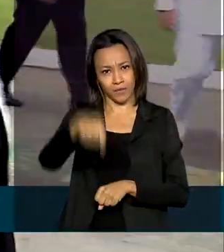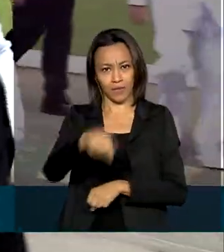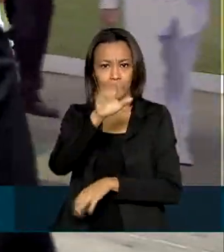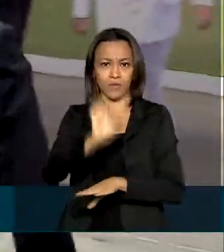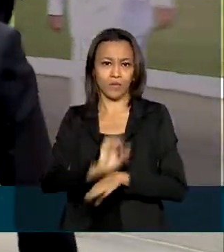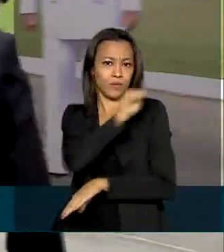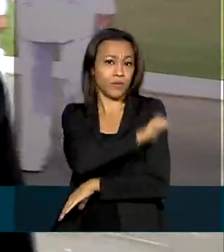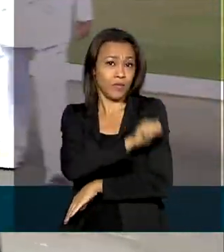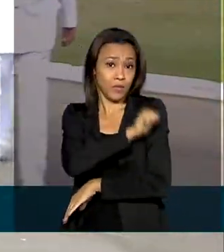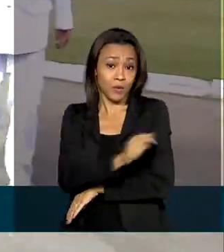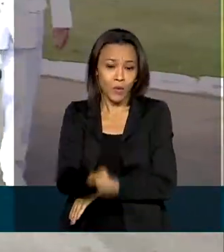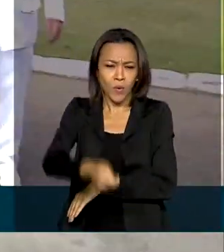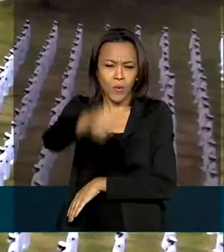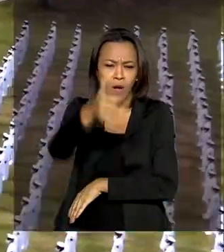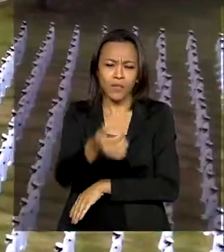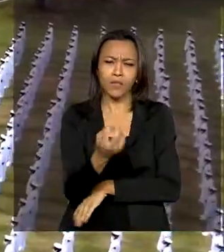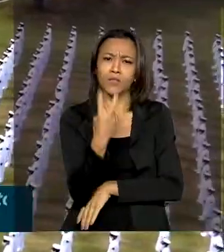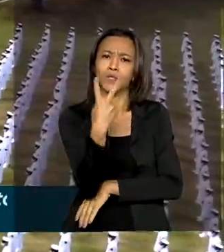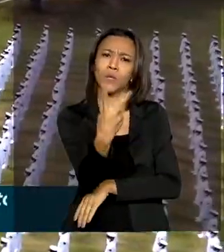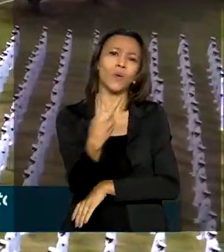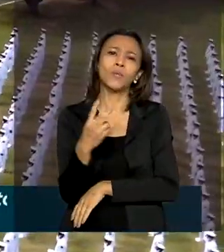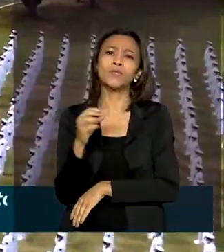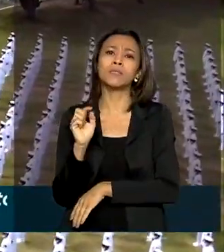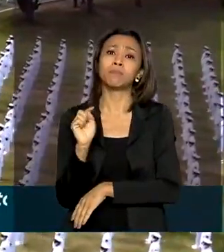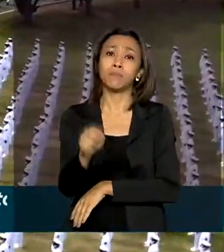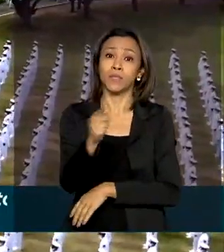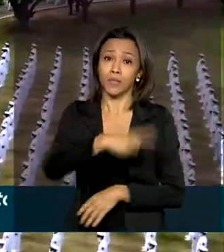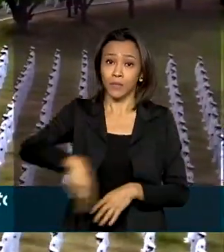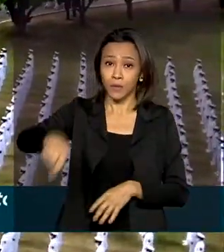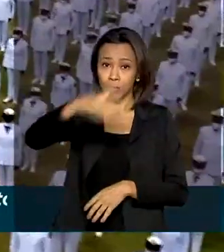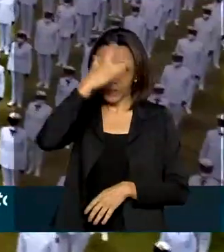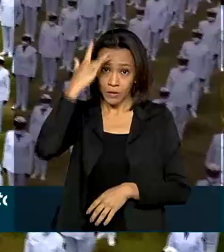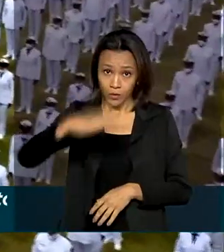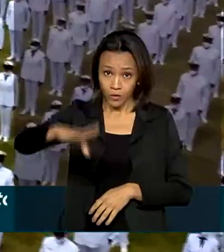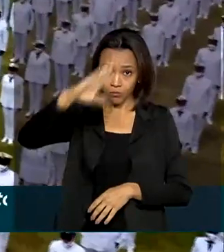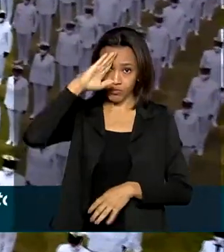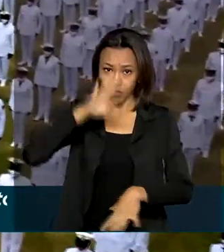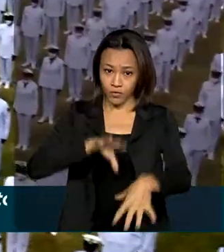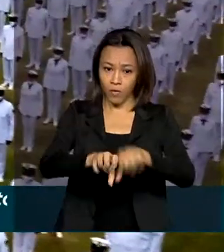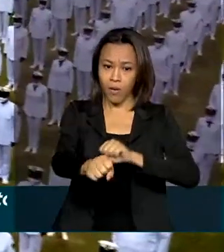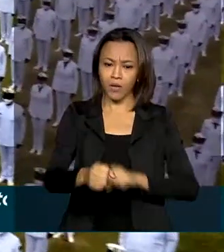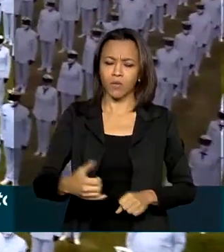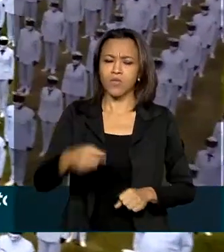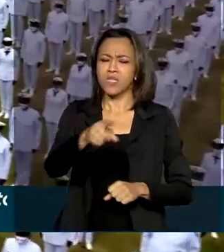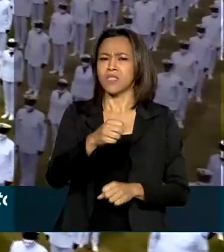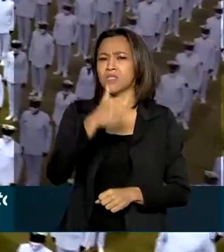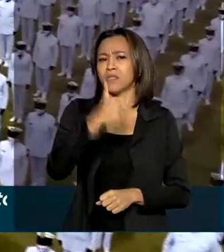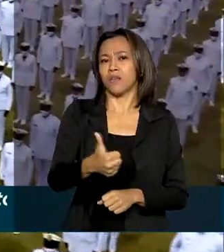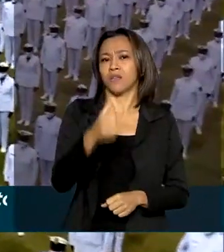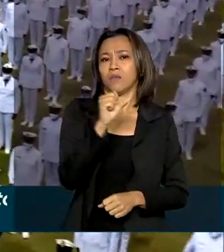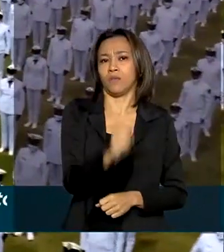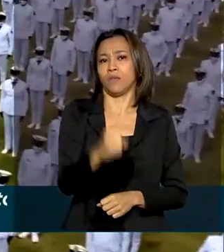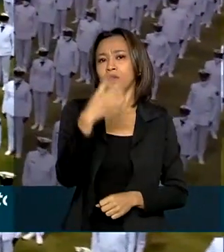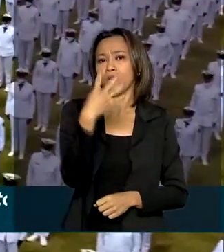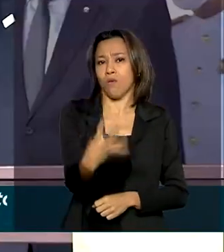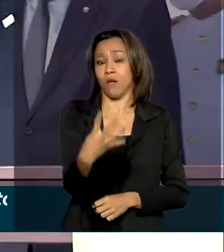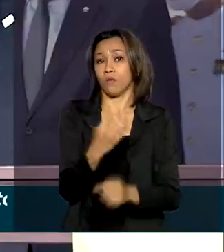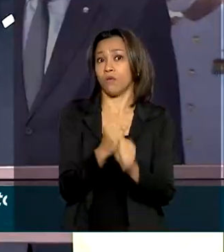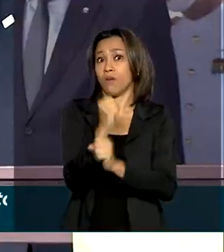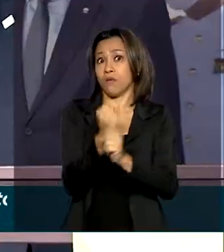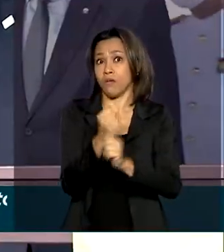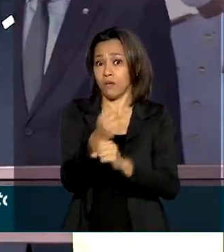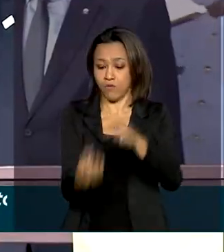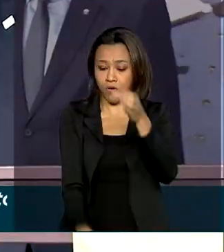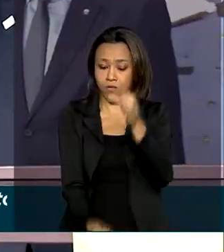Quase 2 mil militares se formaram nesta cerimônia. Com 184 anos de existência, o Centro de Instrução